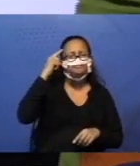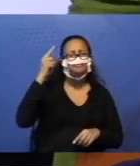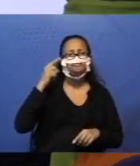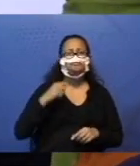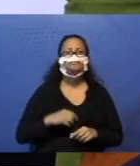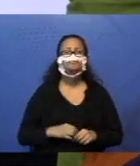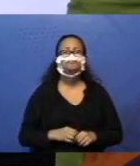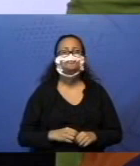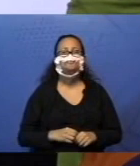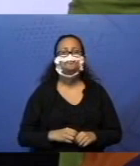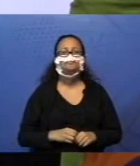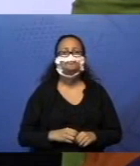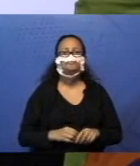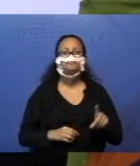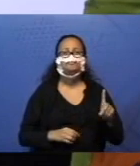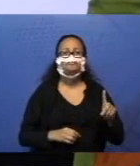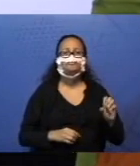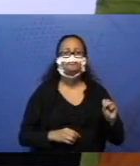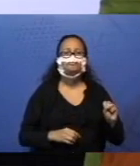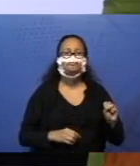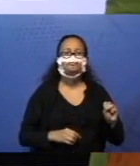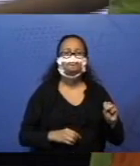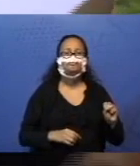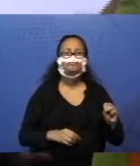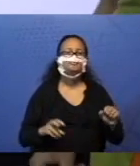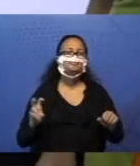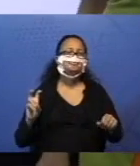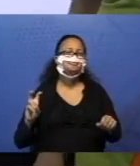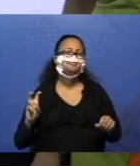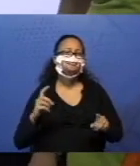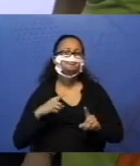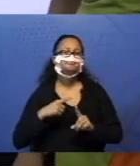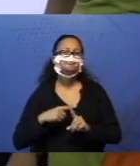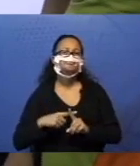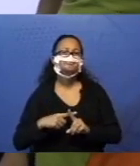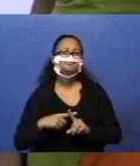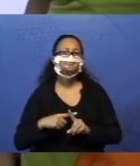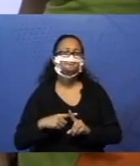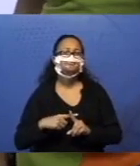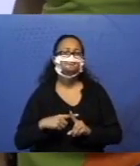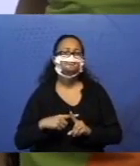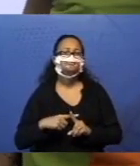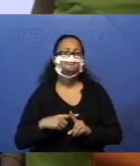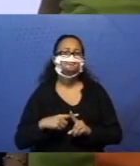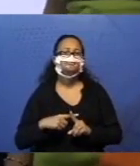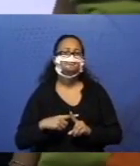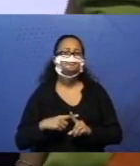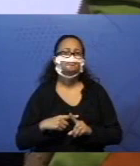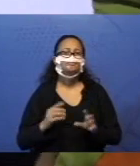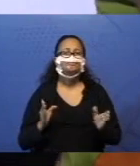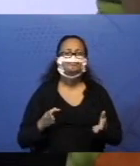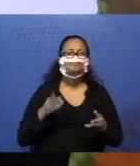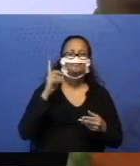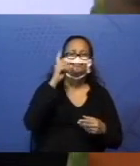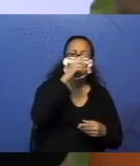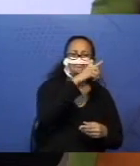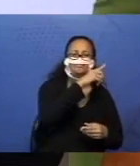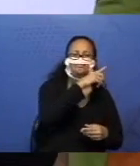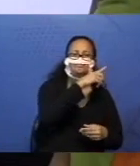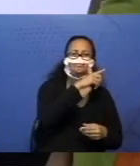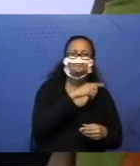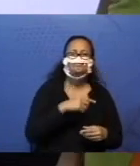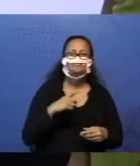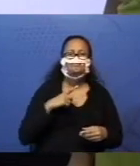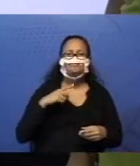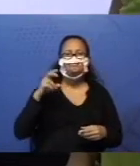E aqui? Dezoito, cinco mais quanto, pessoal? Esse é mais difícil. Eu já tenho